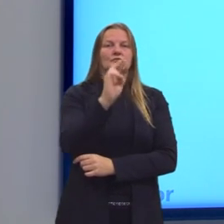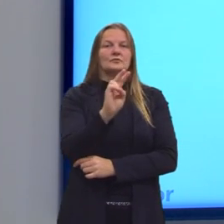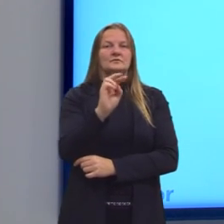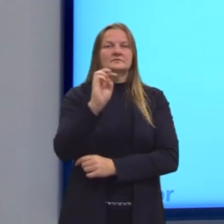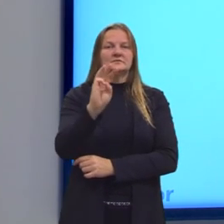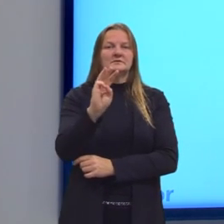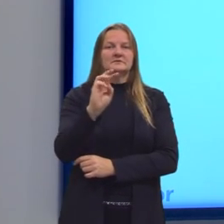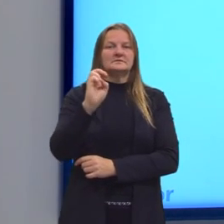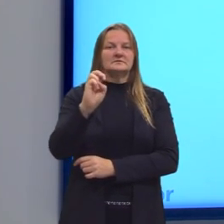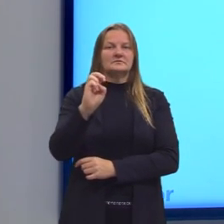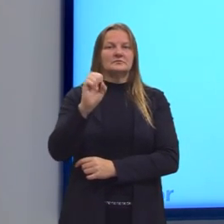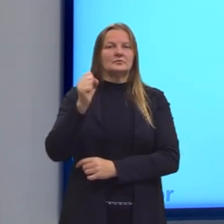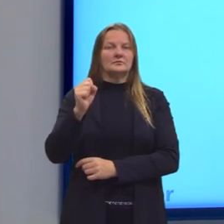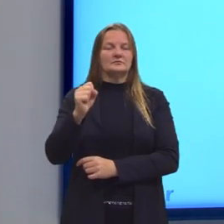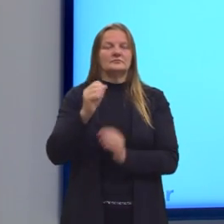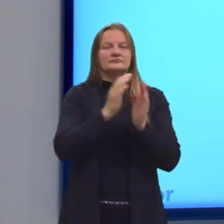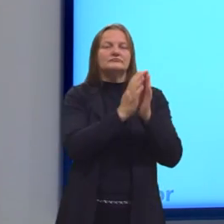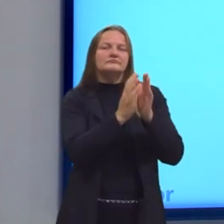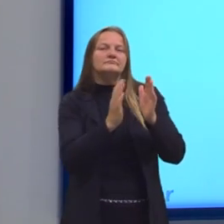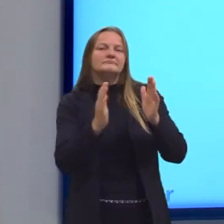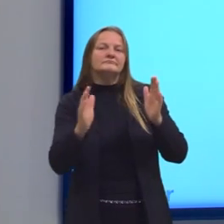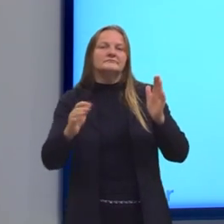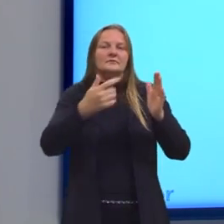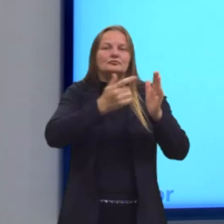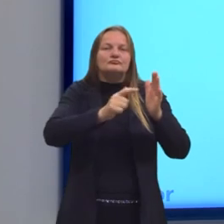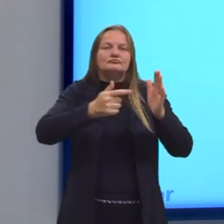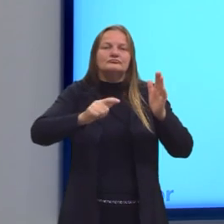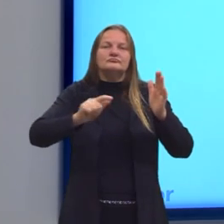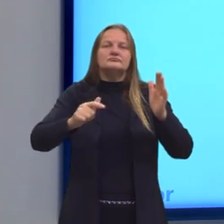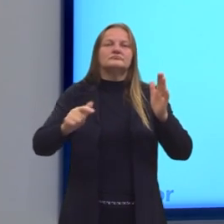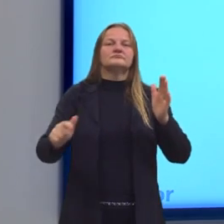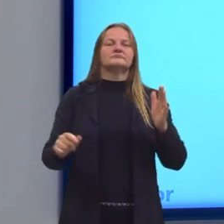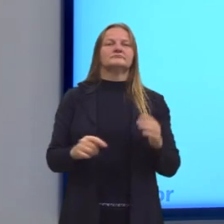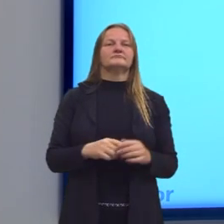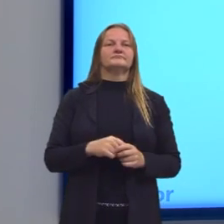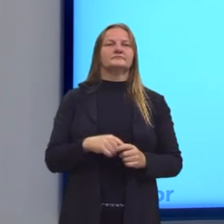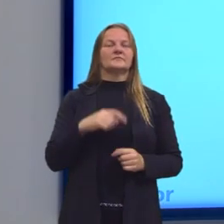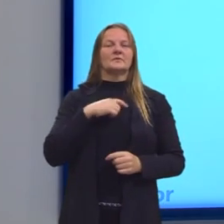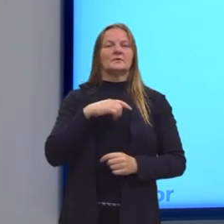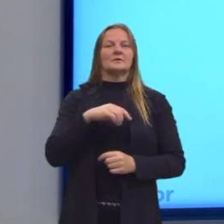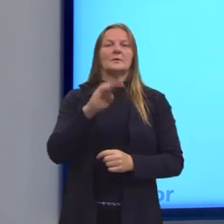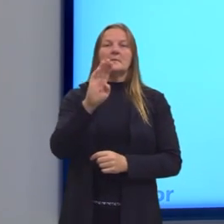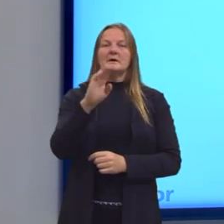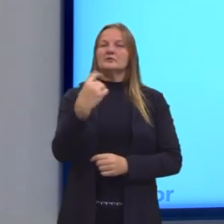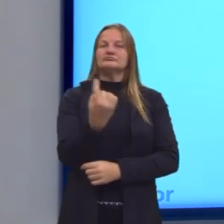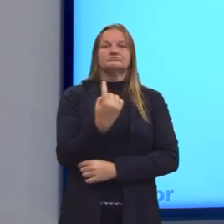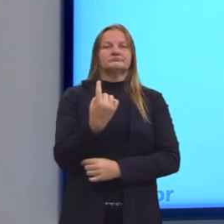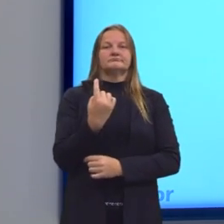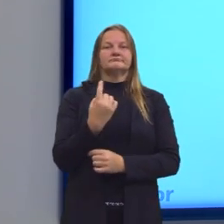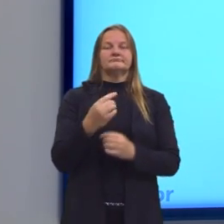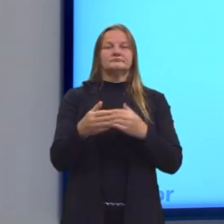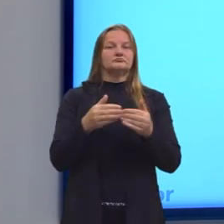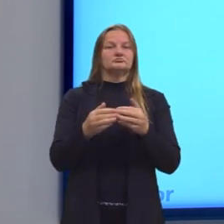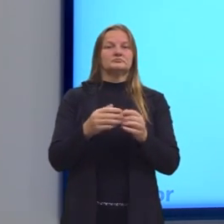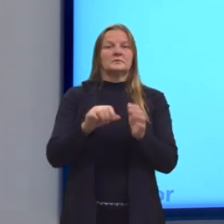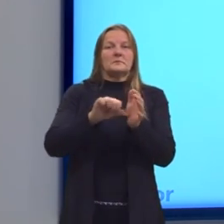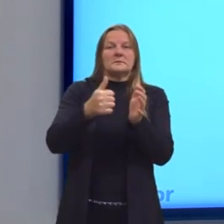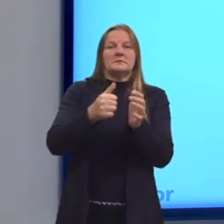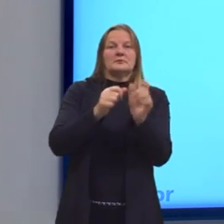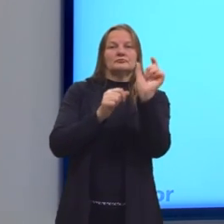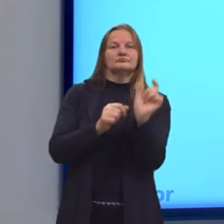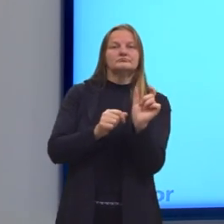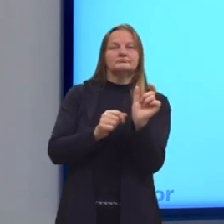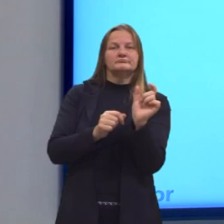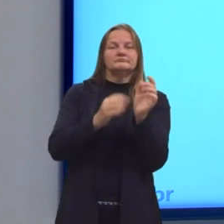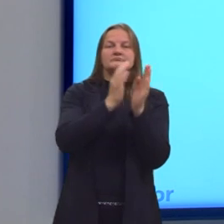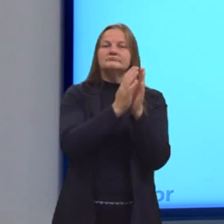o 3, e assim por diante. Já o B, o valor independente, ele tem início no primeiro termo